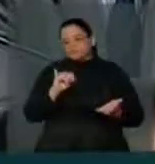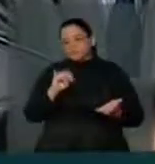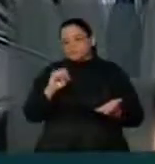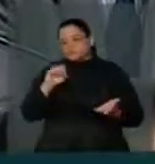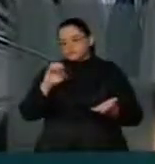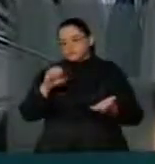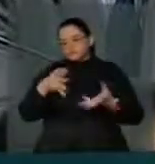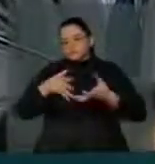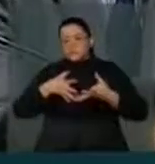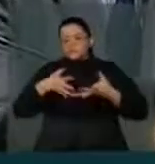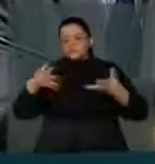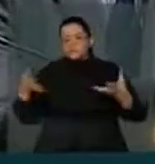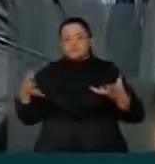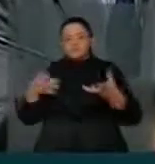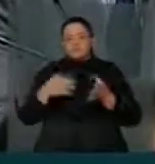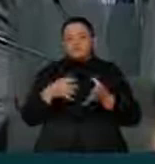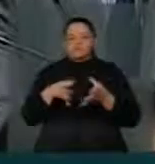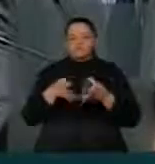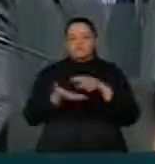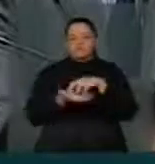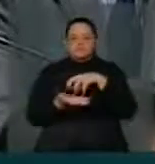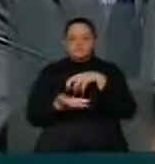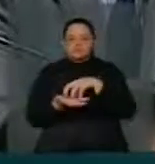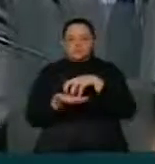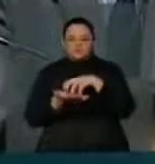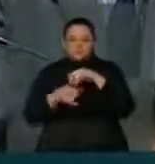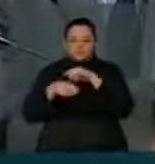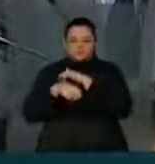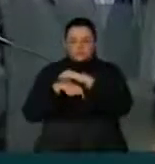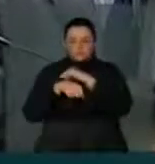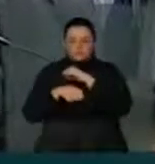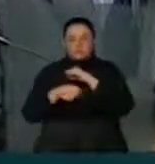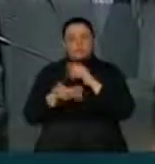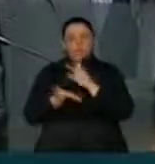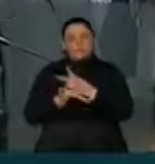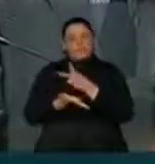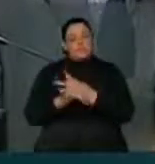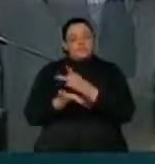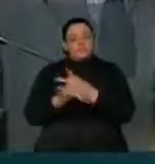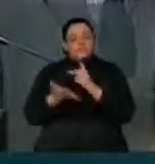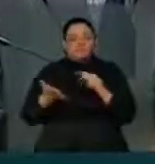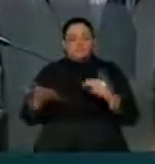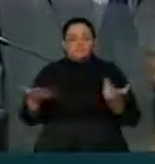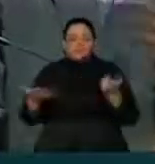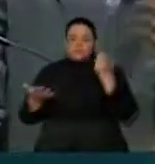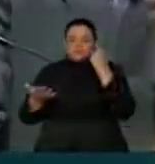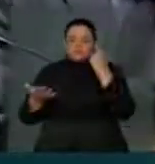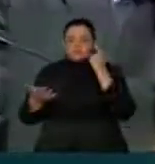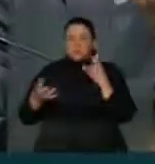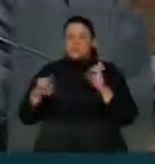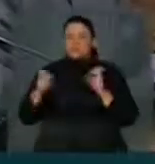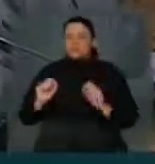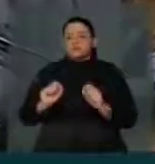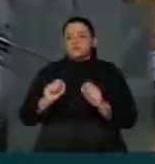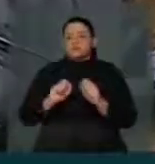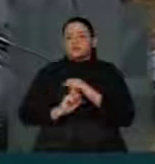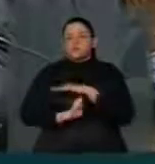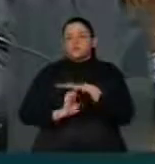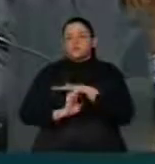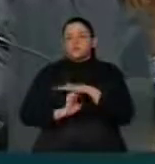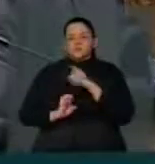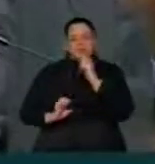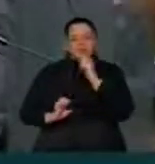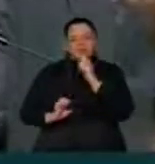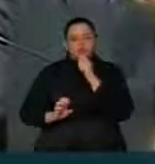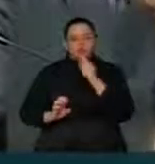para o país. Na mesma fala, V. Exª disse que as empresas não estão objetadas, porque até então não tem uma definição de